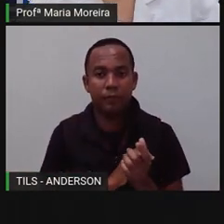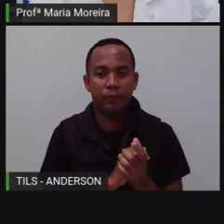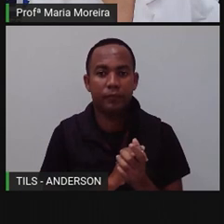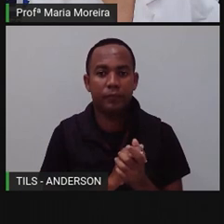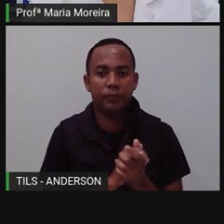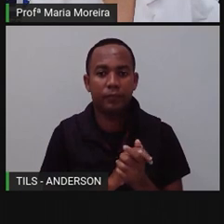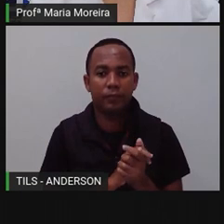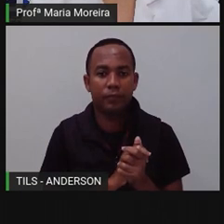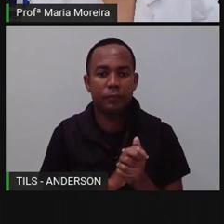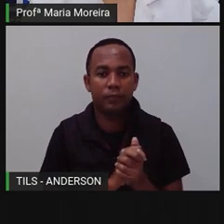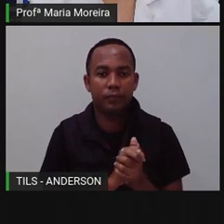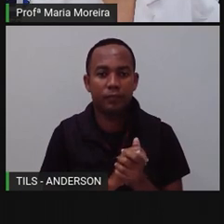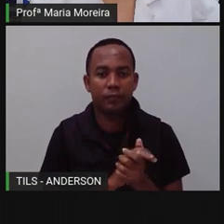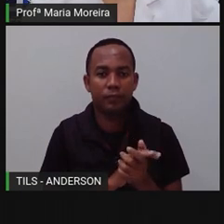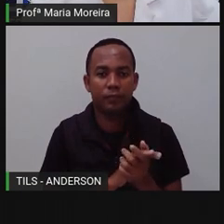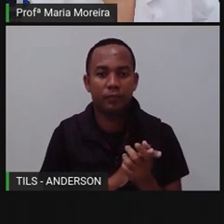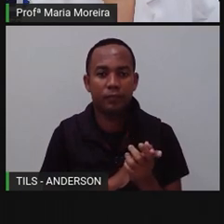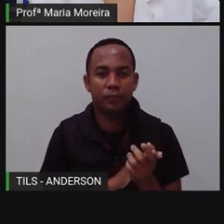Vamos aqui.